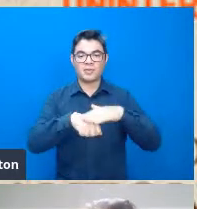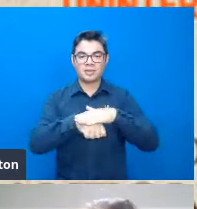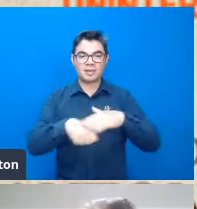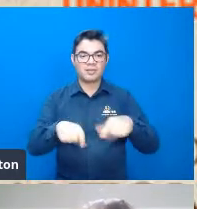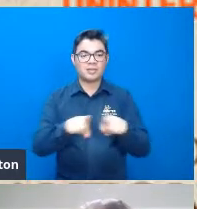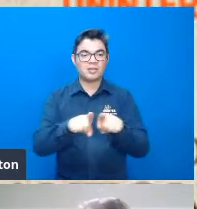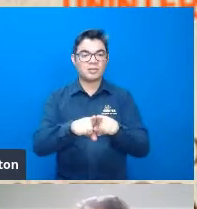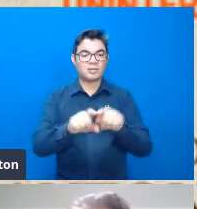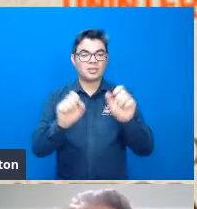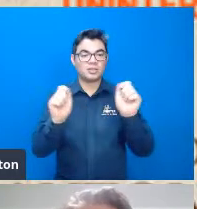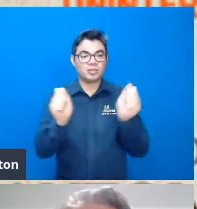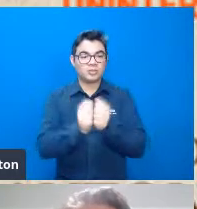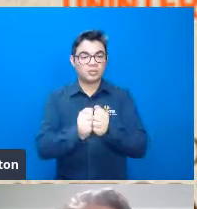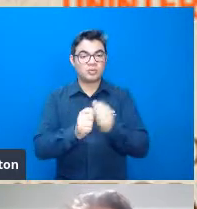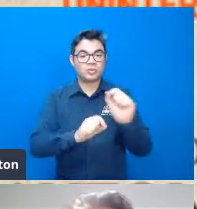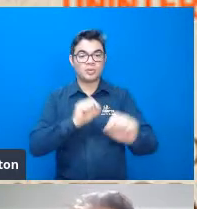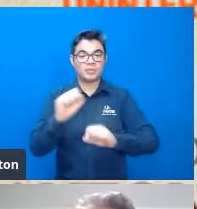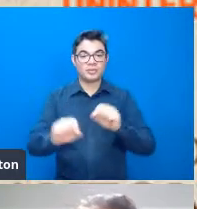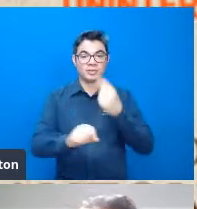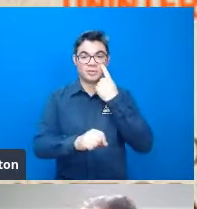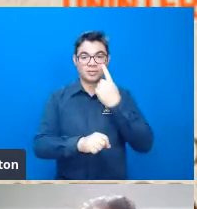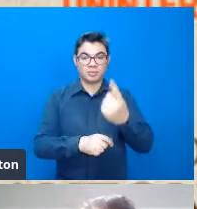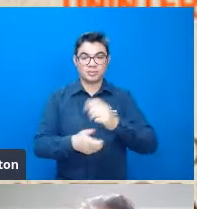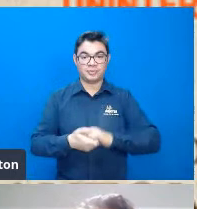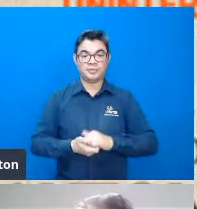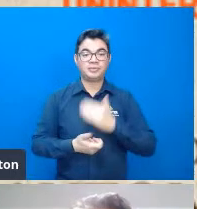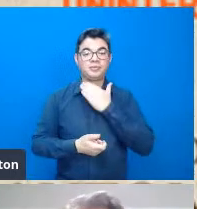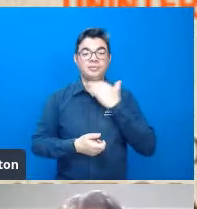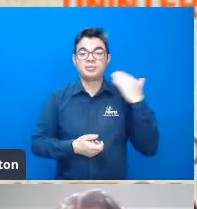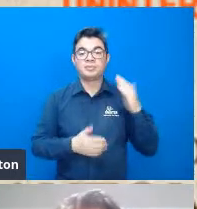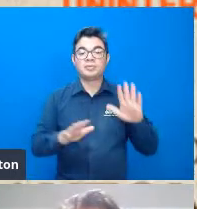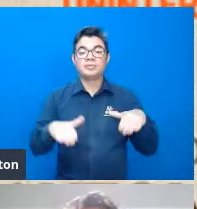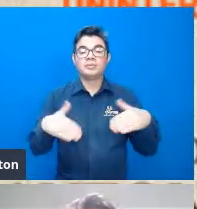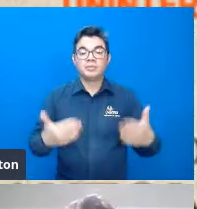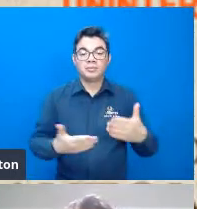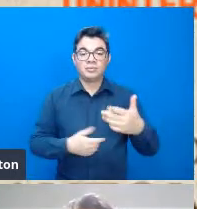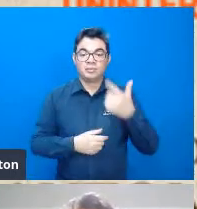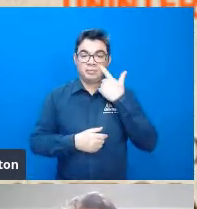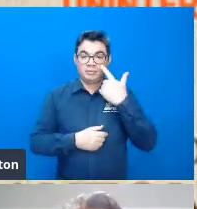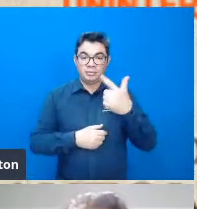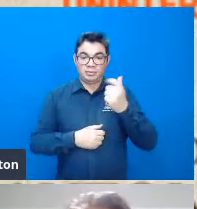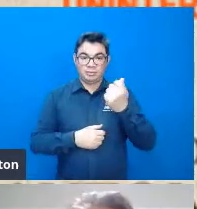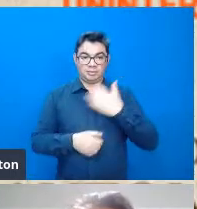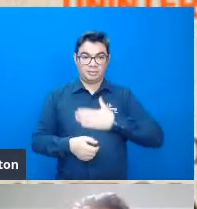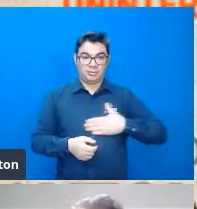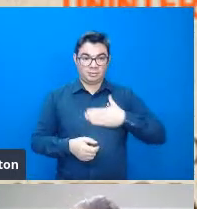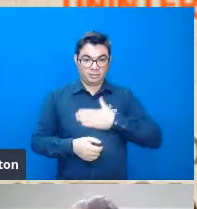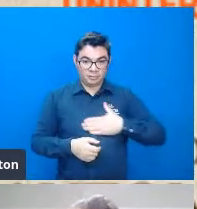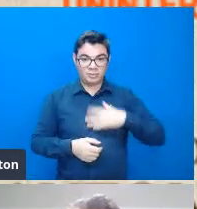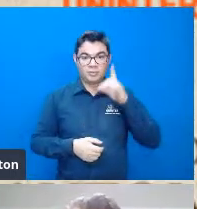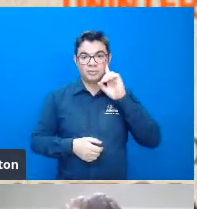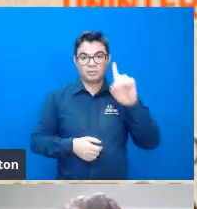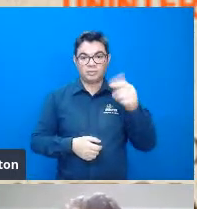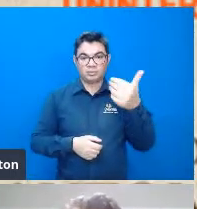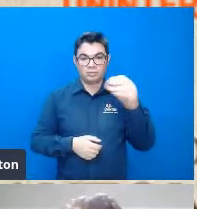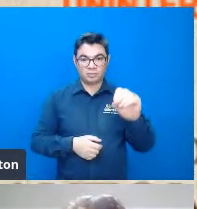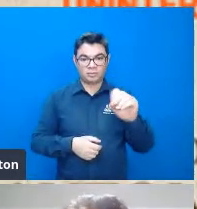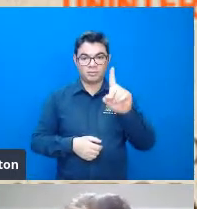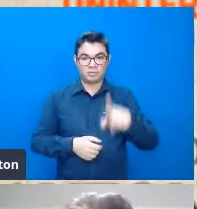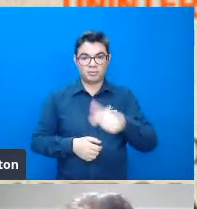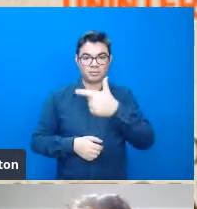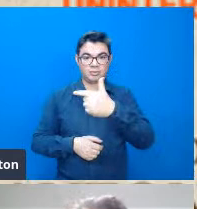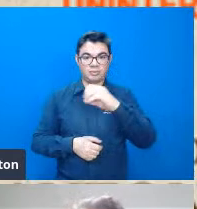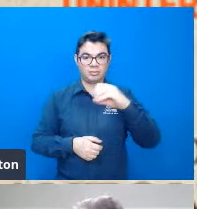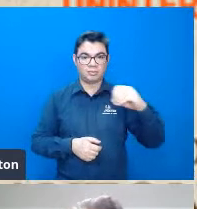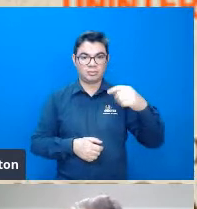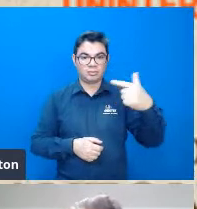e o próximo slide por favor e ele faleceu em agosto de 2002 extremamente nativo aparentemente ele teve um ataque